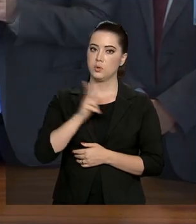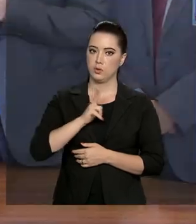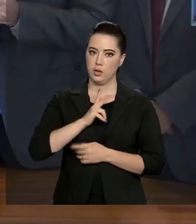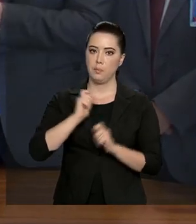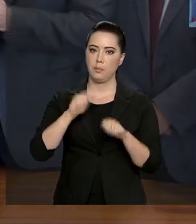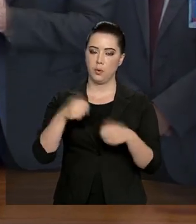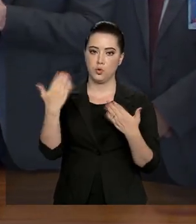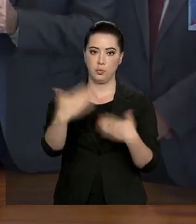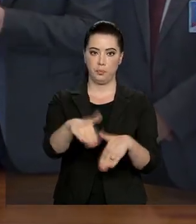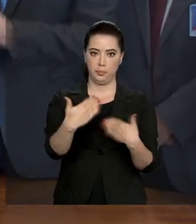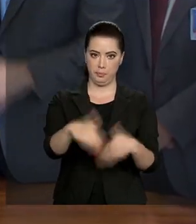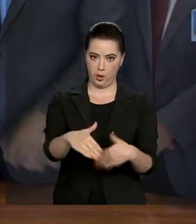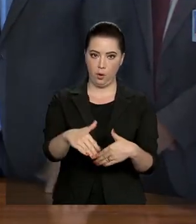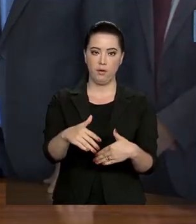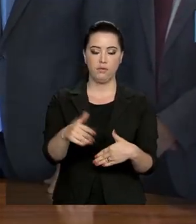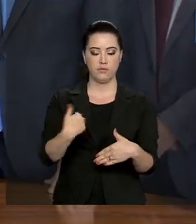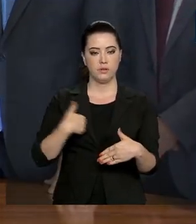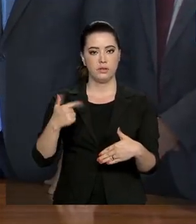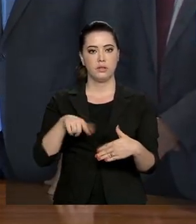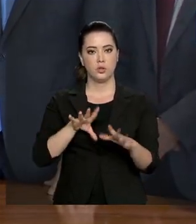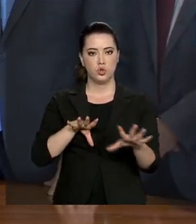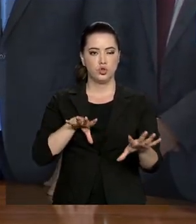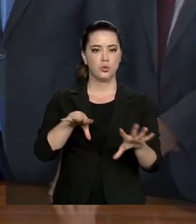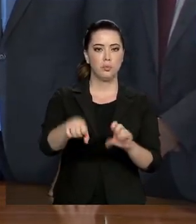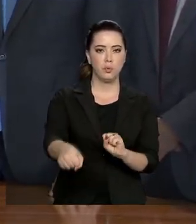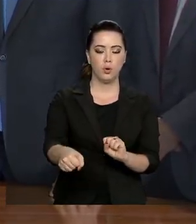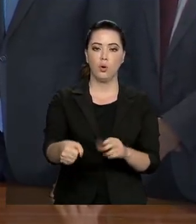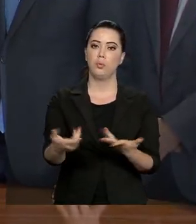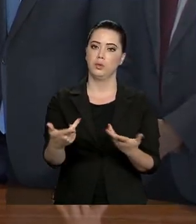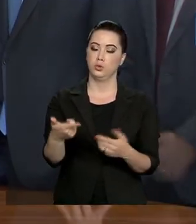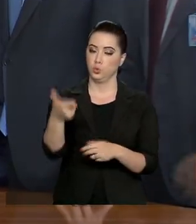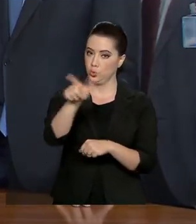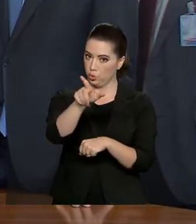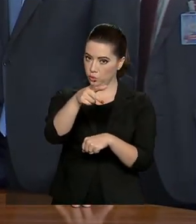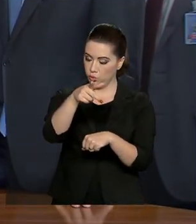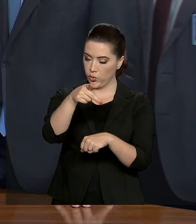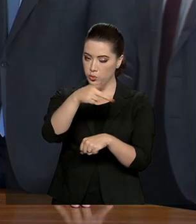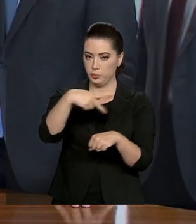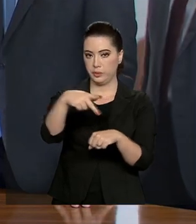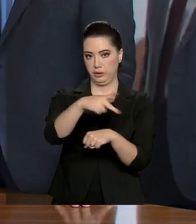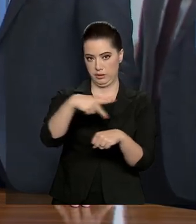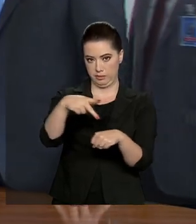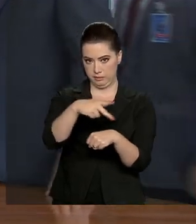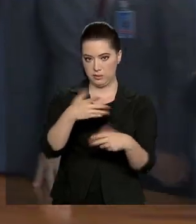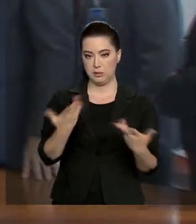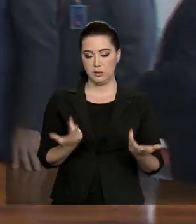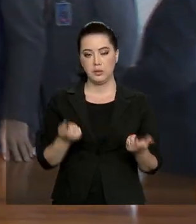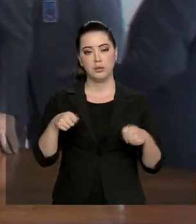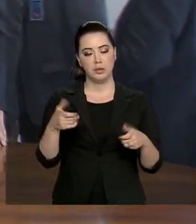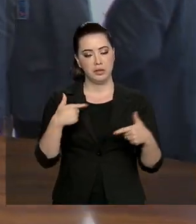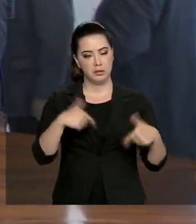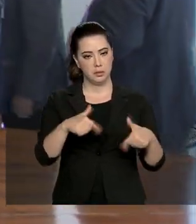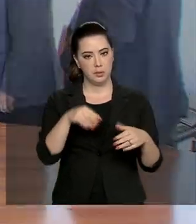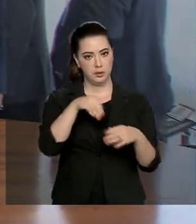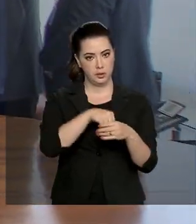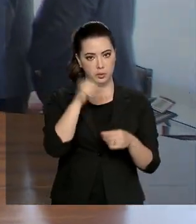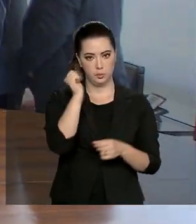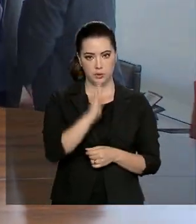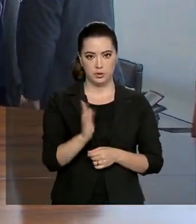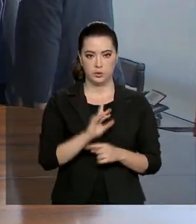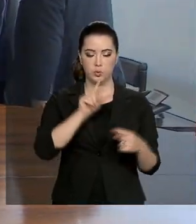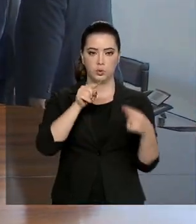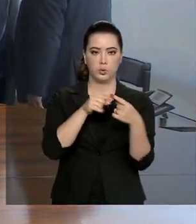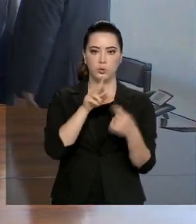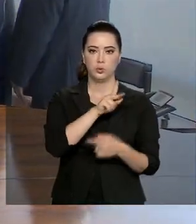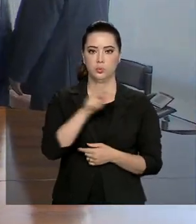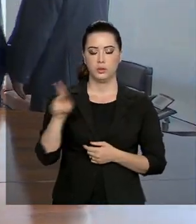O exame valida os diplomas de médicos brasileiros ou estrangeiros que se formaram no exterior e querem atuar no Brasil. De acordo com